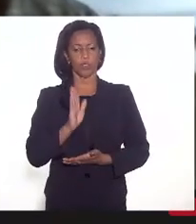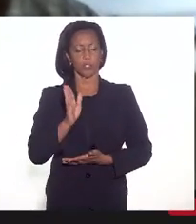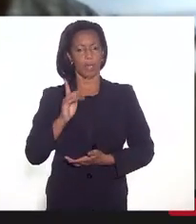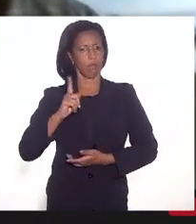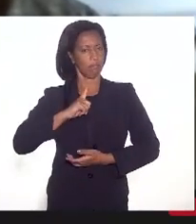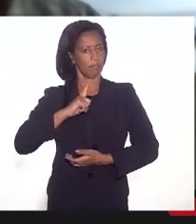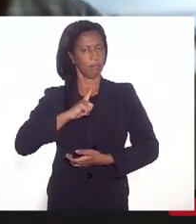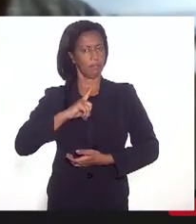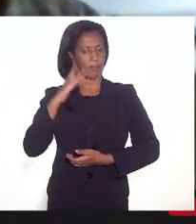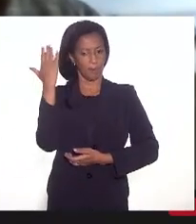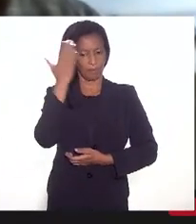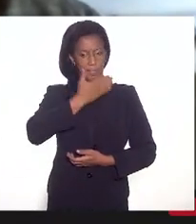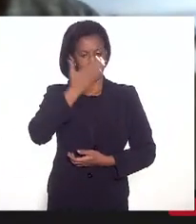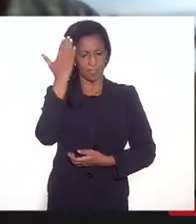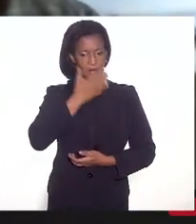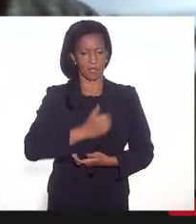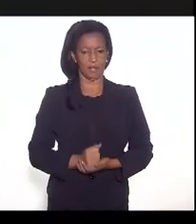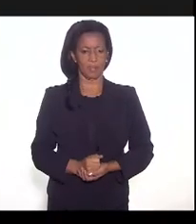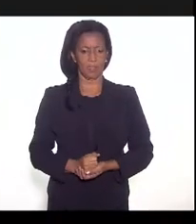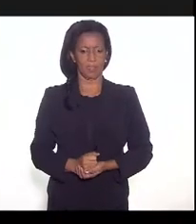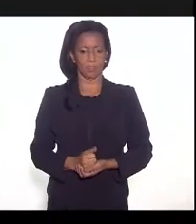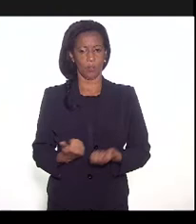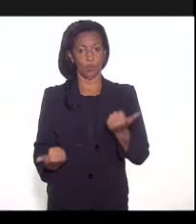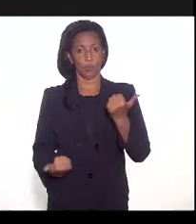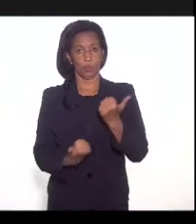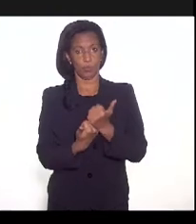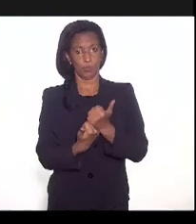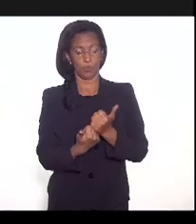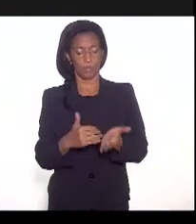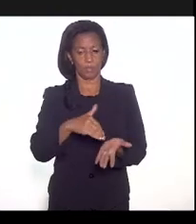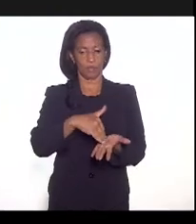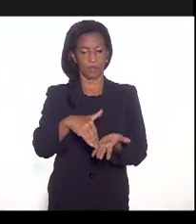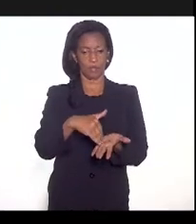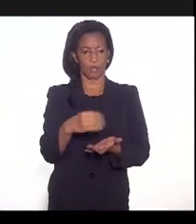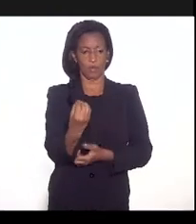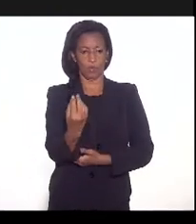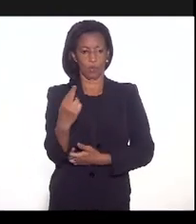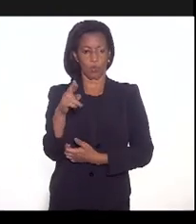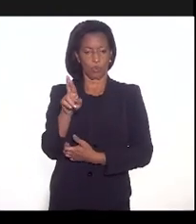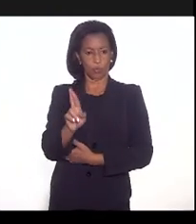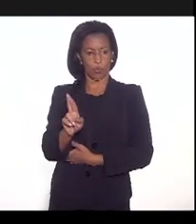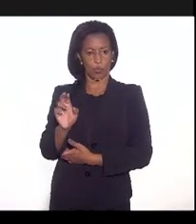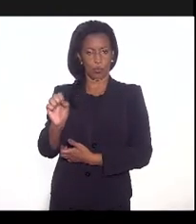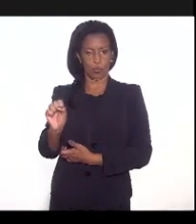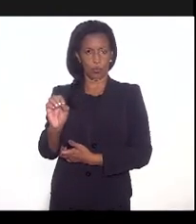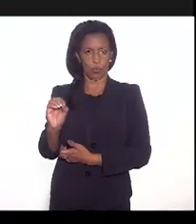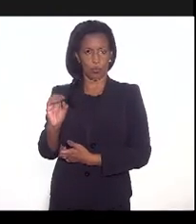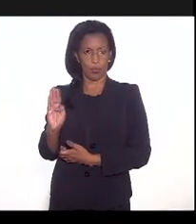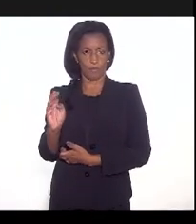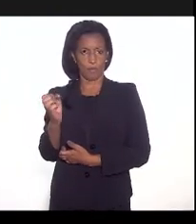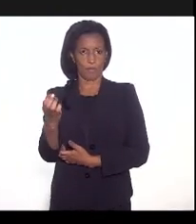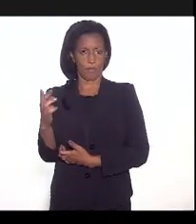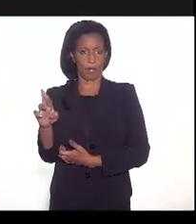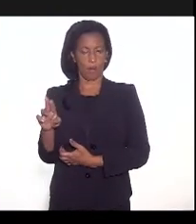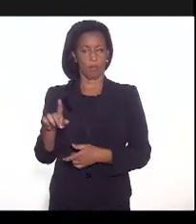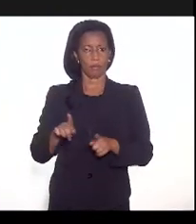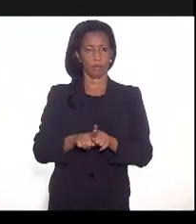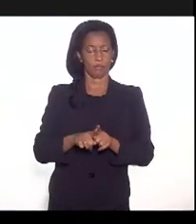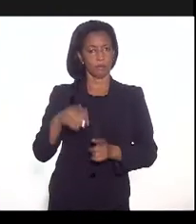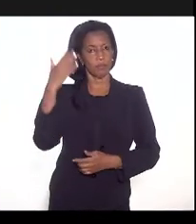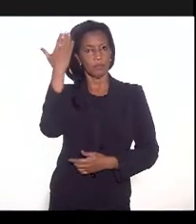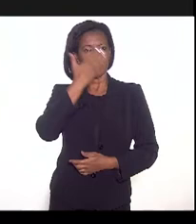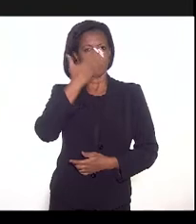presença do subsecretário, doutor Bruno Sobral, com a presença do deputado